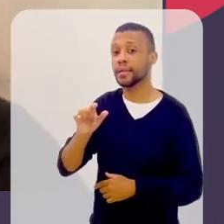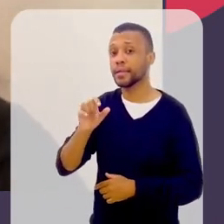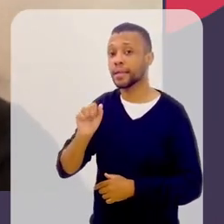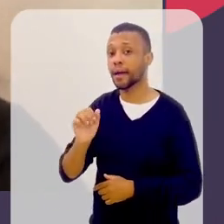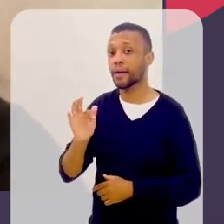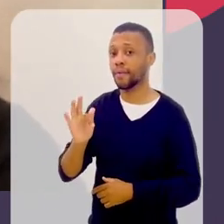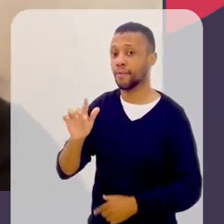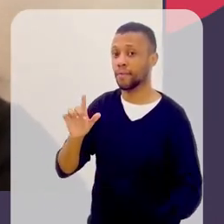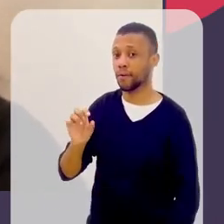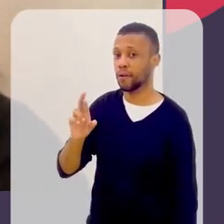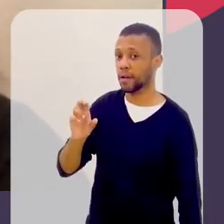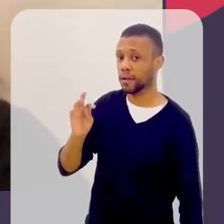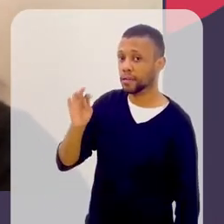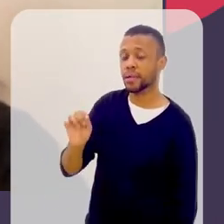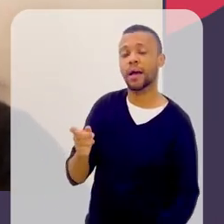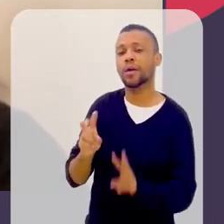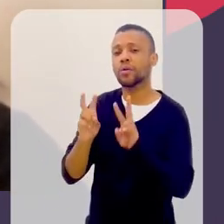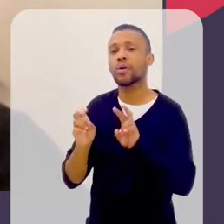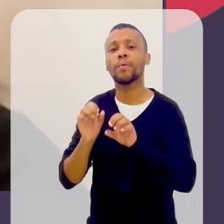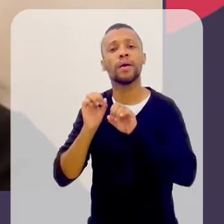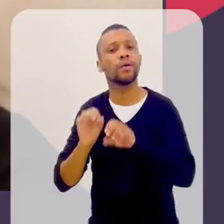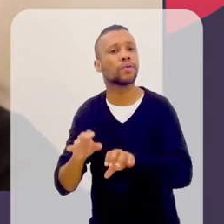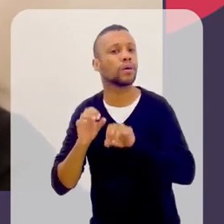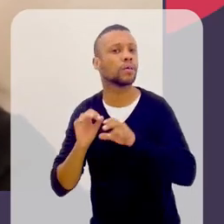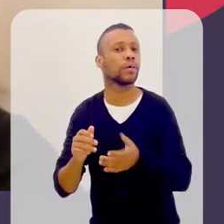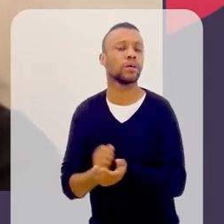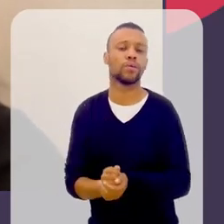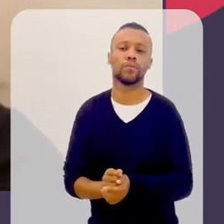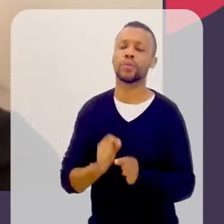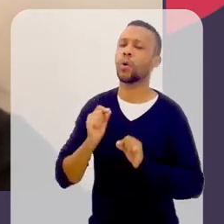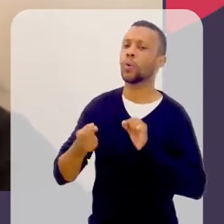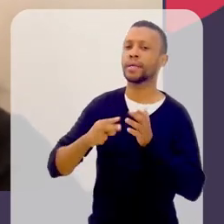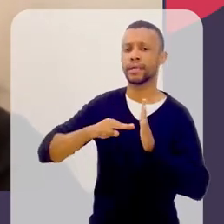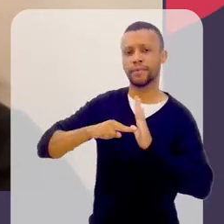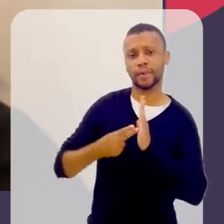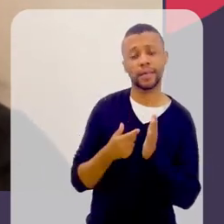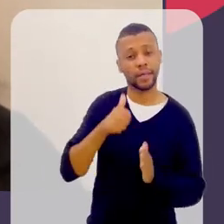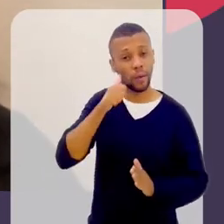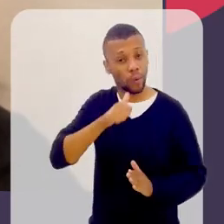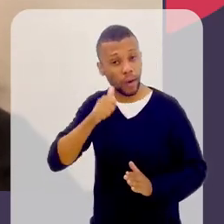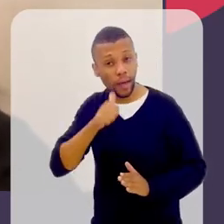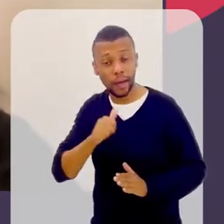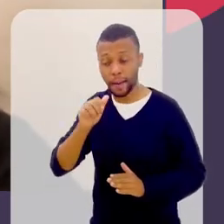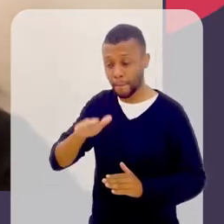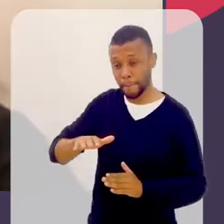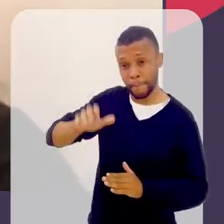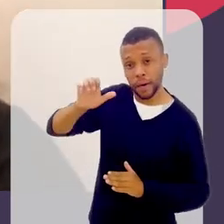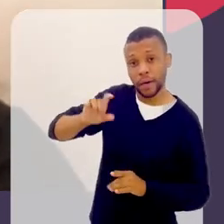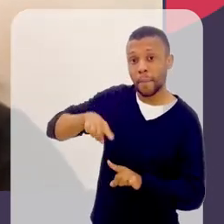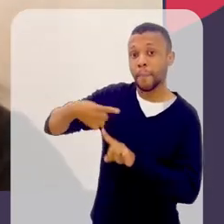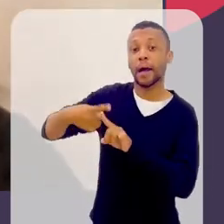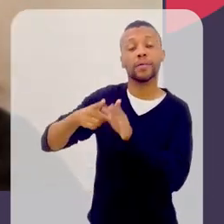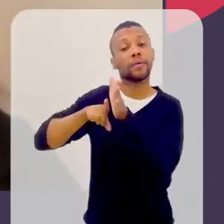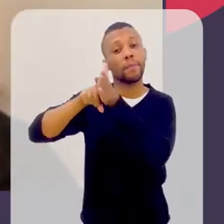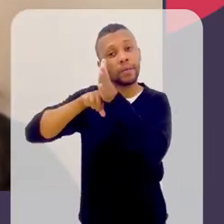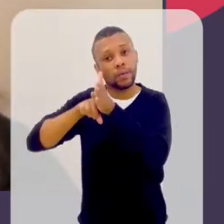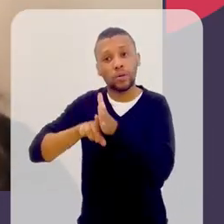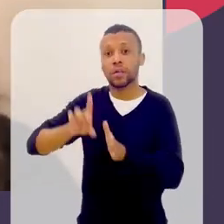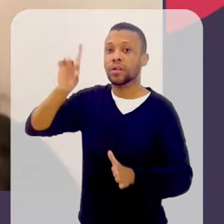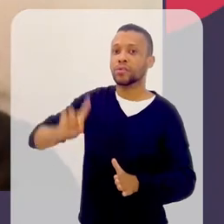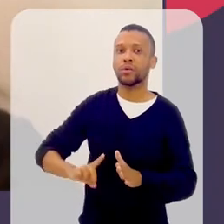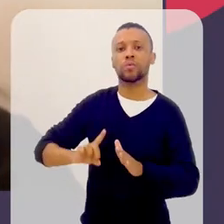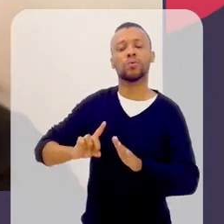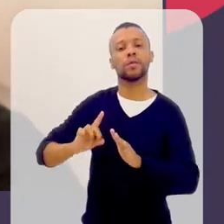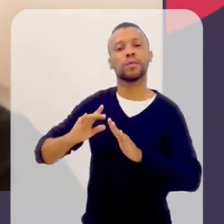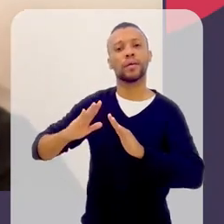o que é ser mulher, o que é ser mãe, o que é ser mulher-mãe pesquisadora, o que é ser